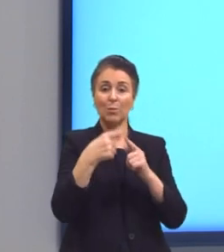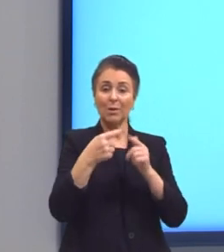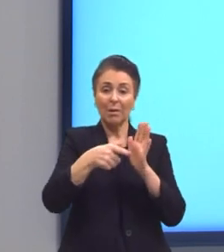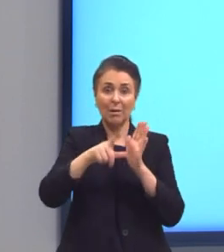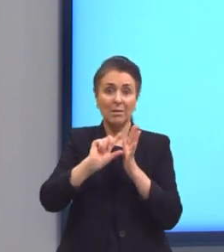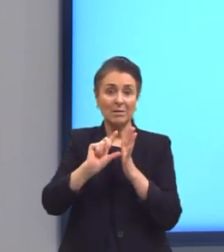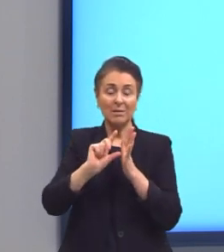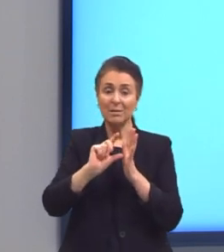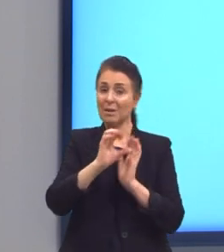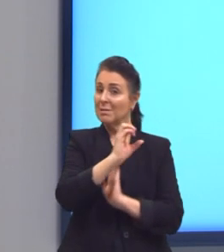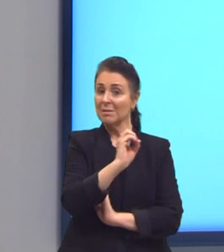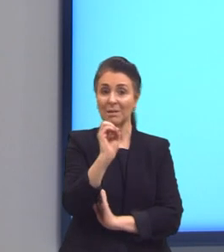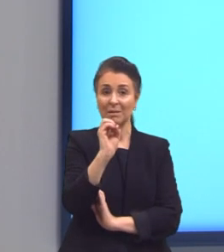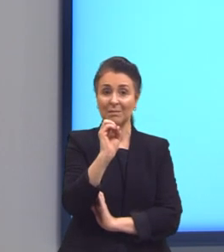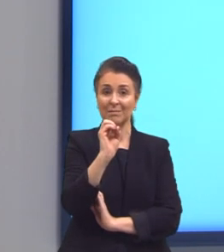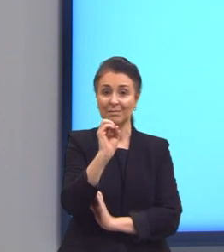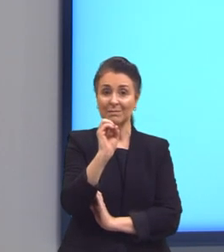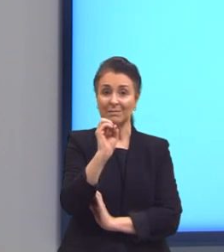vai dar zero.